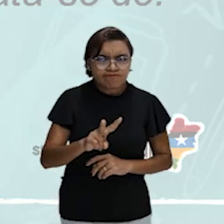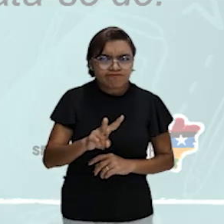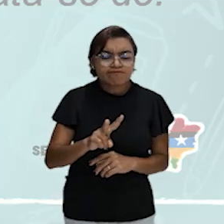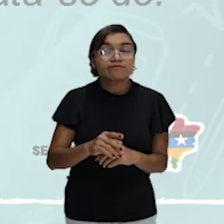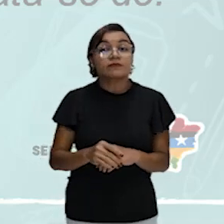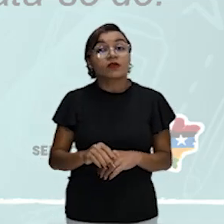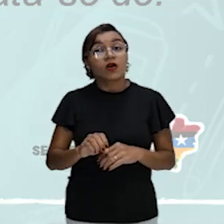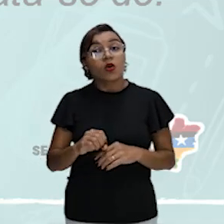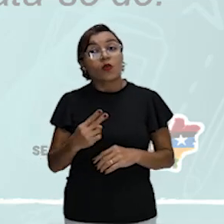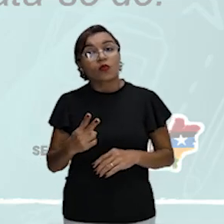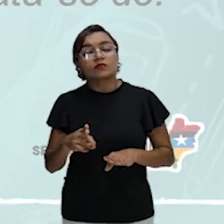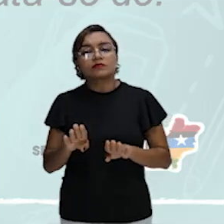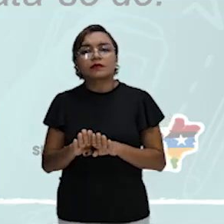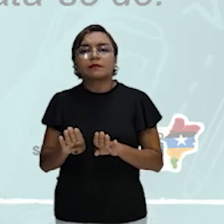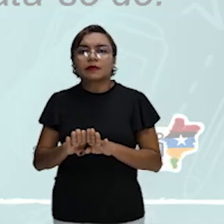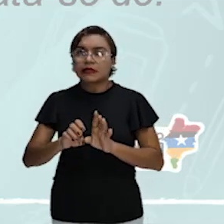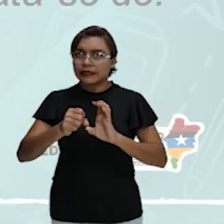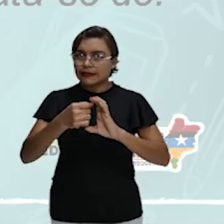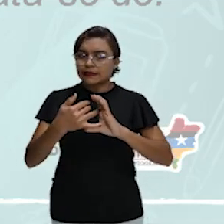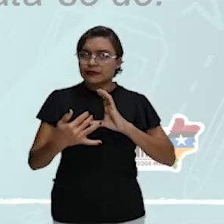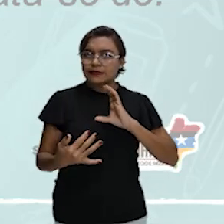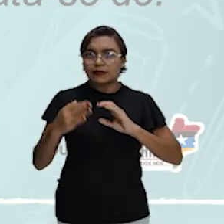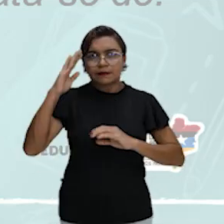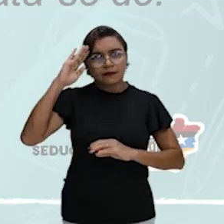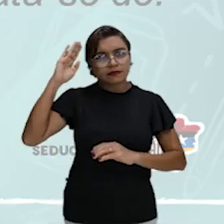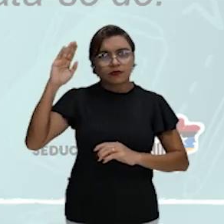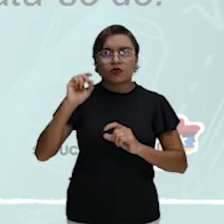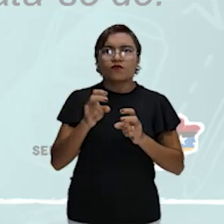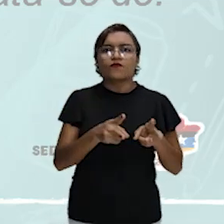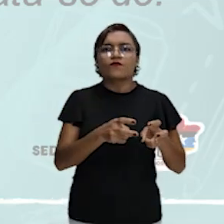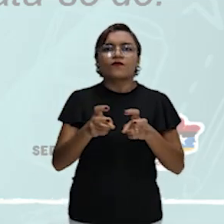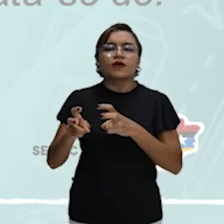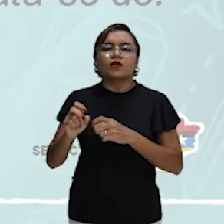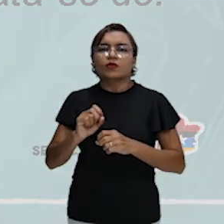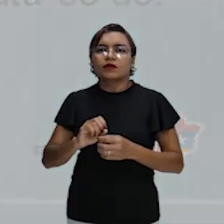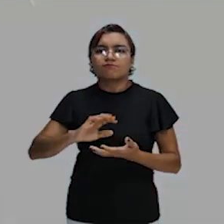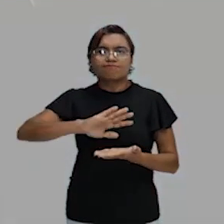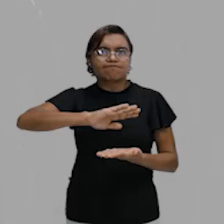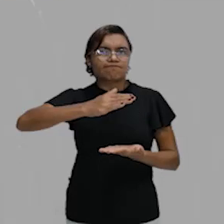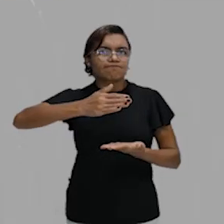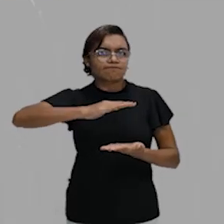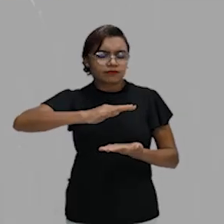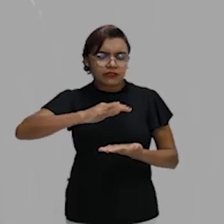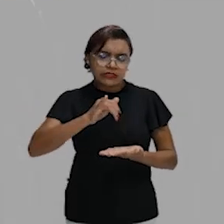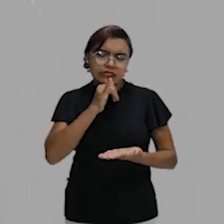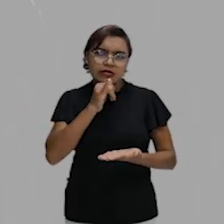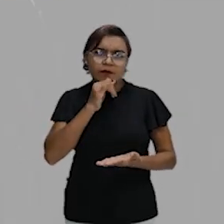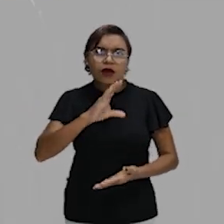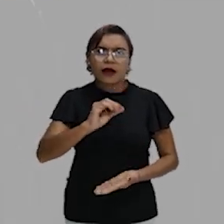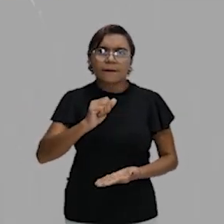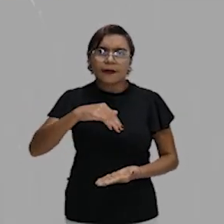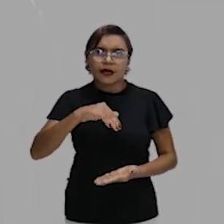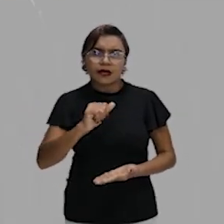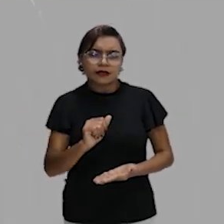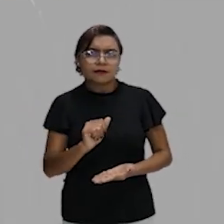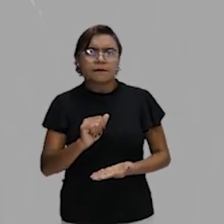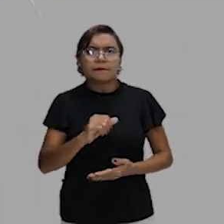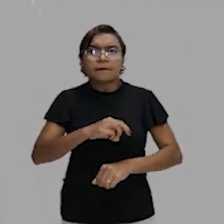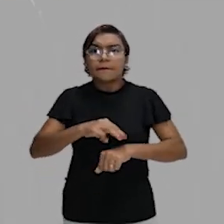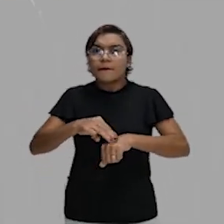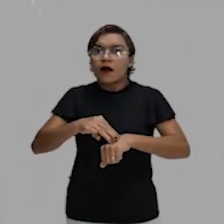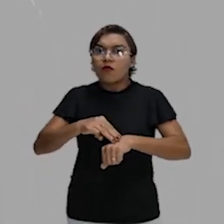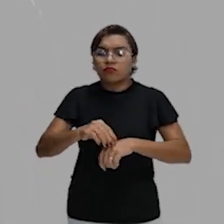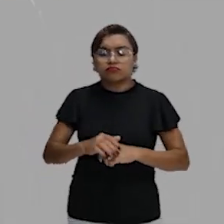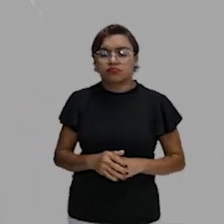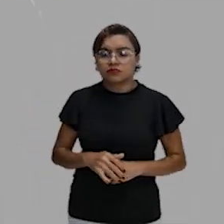tá certo? E a característica principal, a gente vê o quê? Uma camada marrom, né? E a consequência desse problema